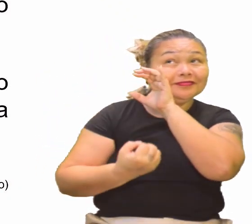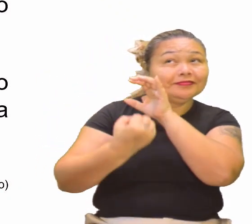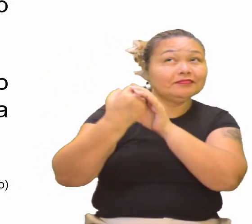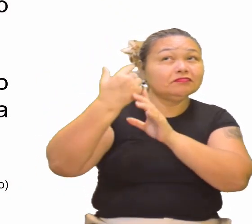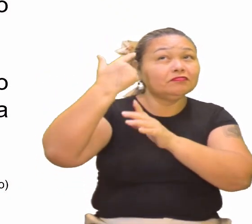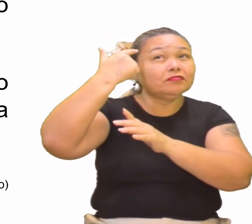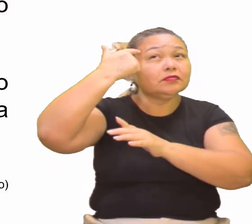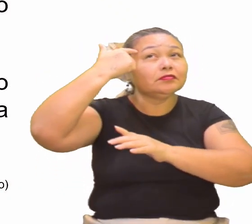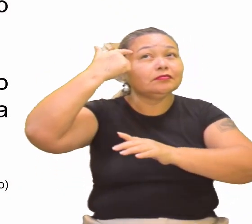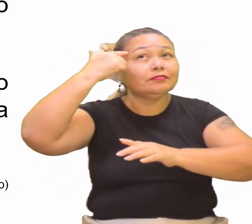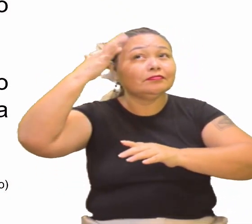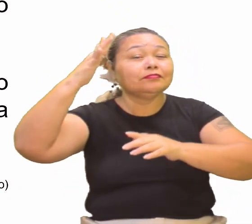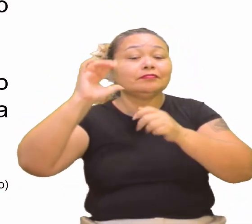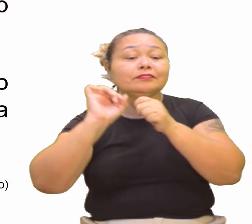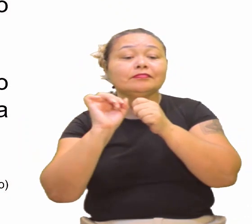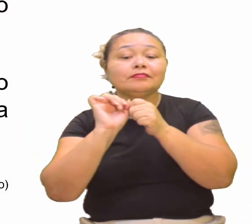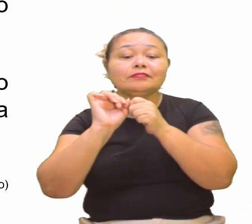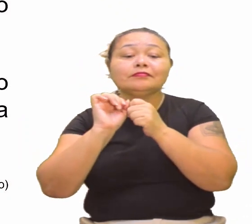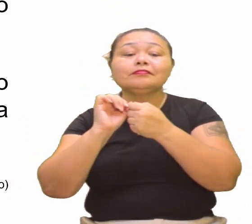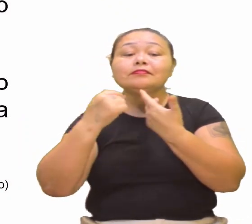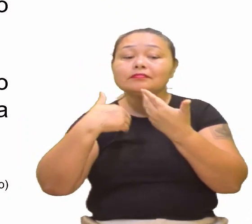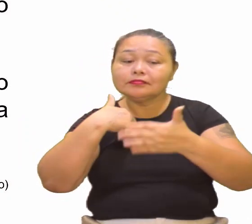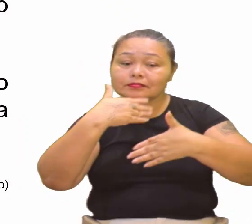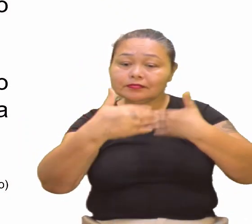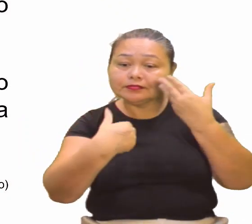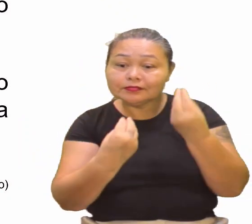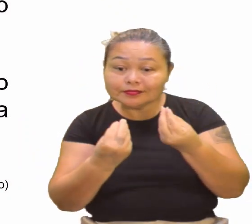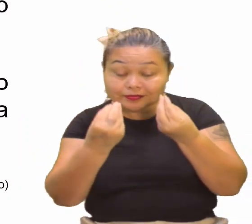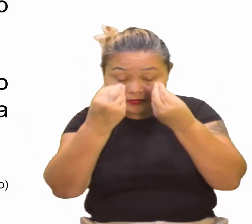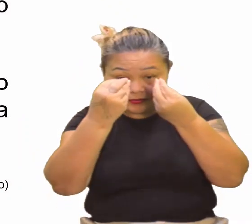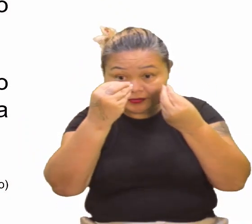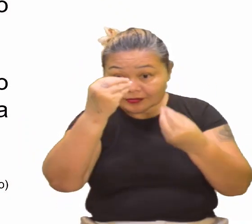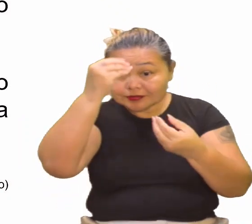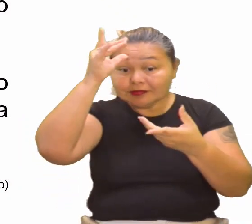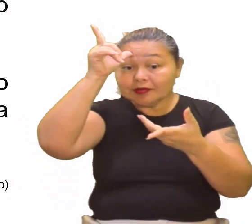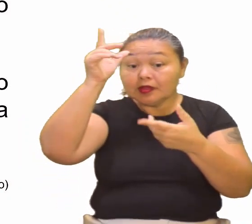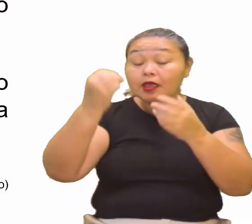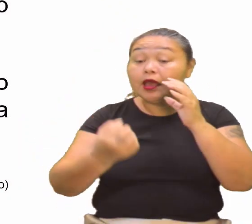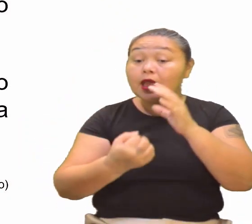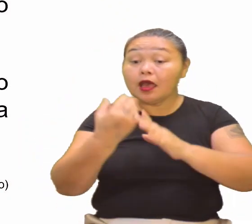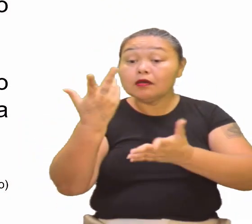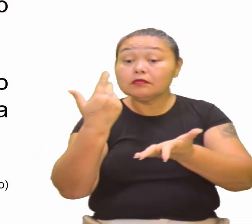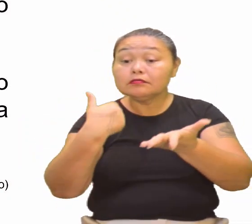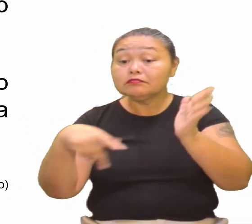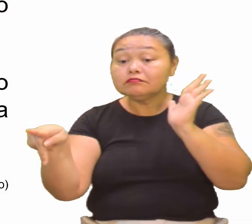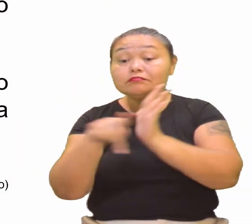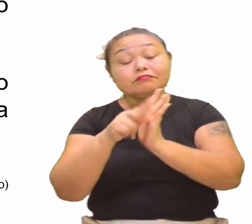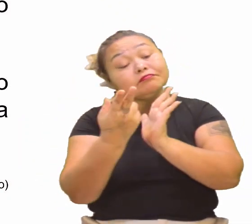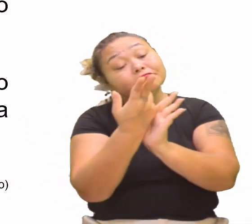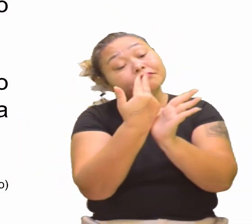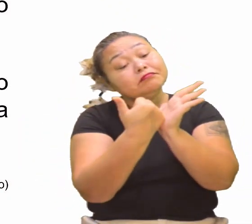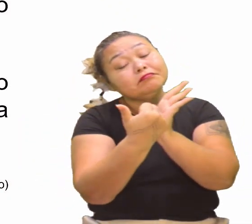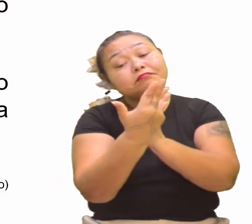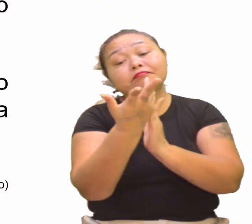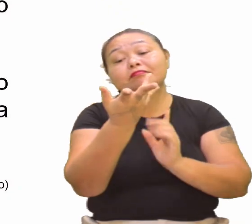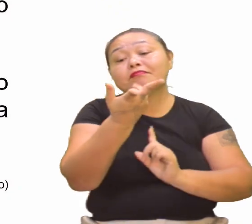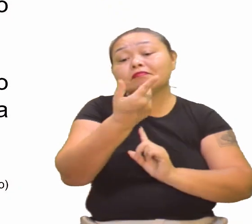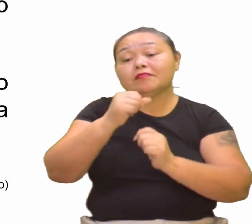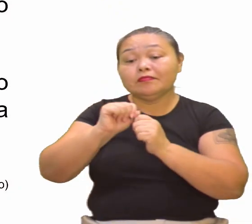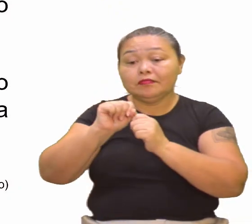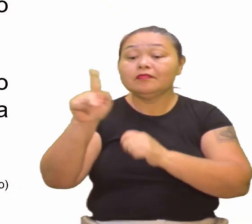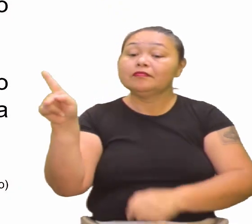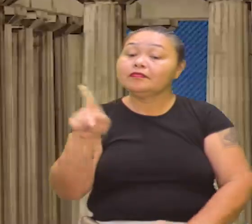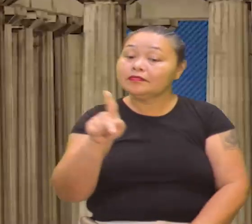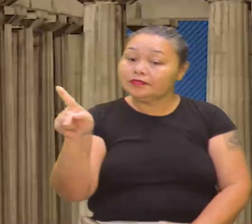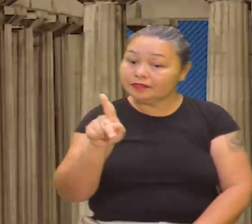Criatividade para estabelecer conhecimento e produção artística. Então, está aí. E, com certeza, os professores de arte